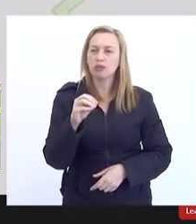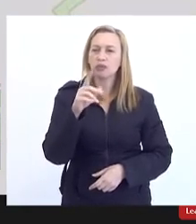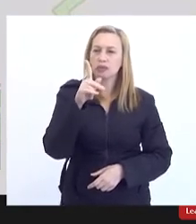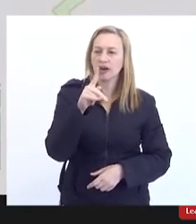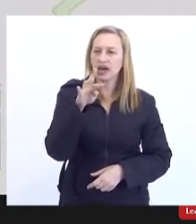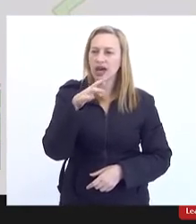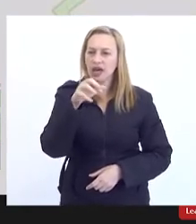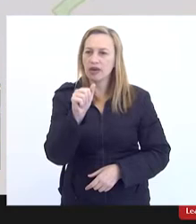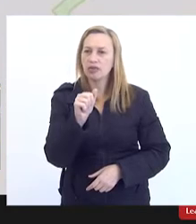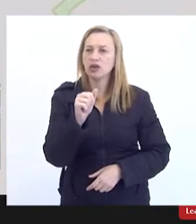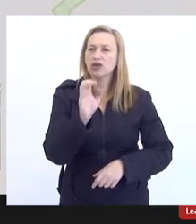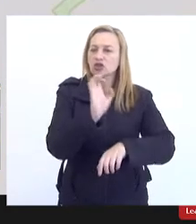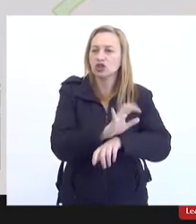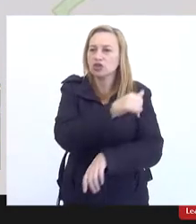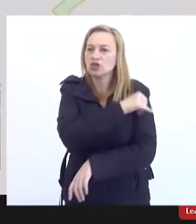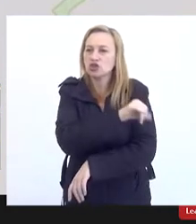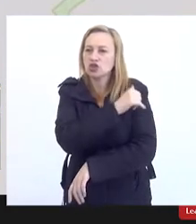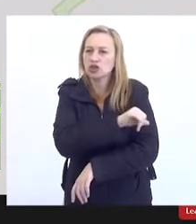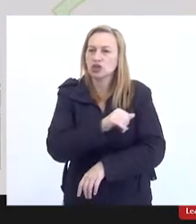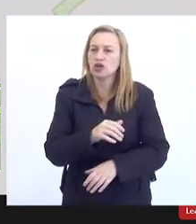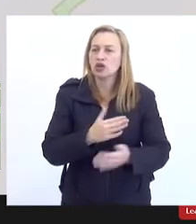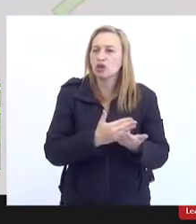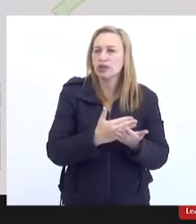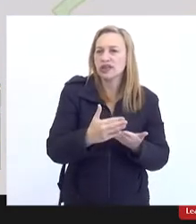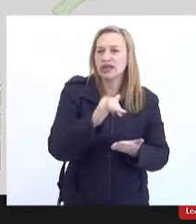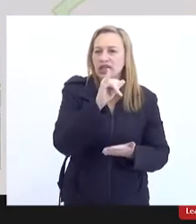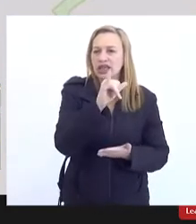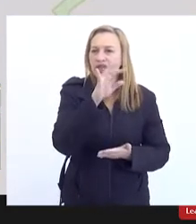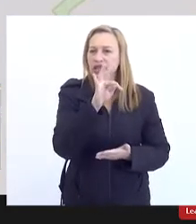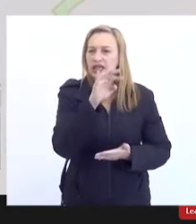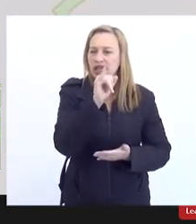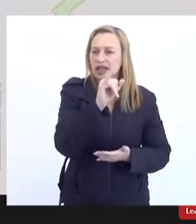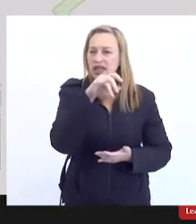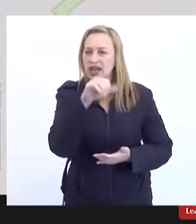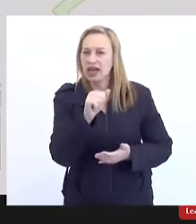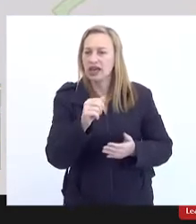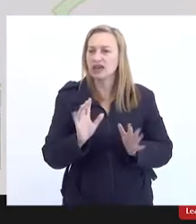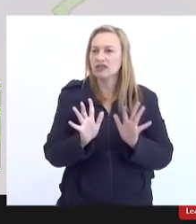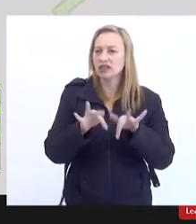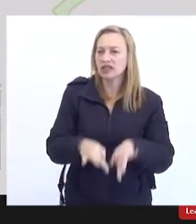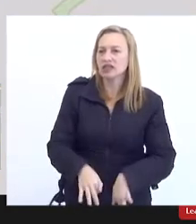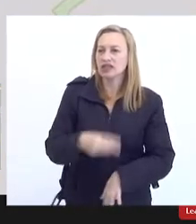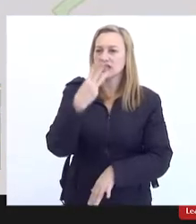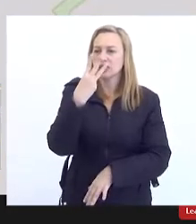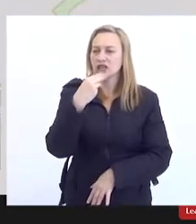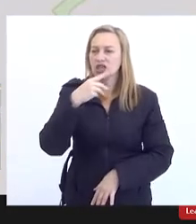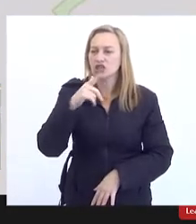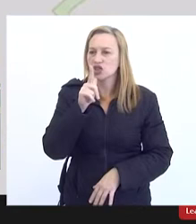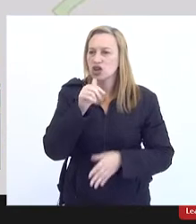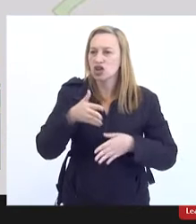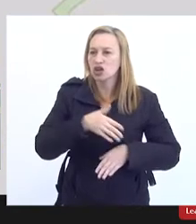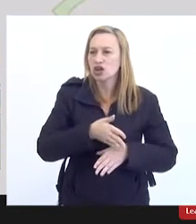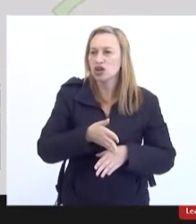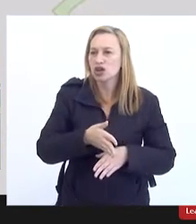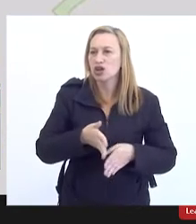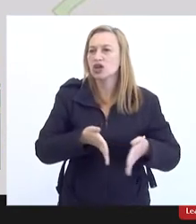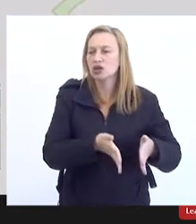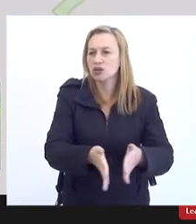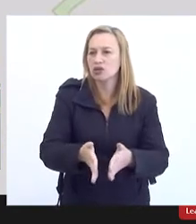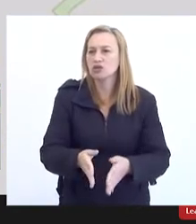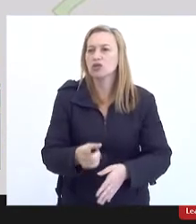começando em Itatiaia e terminando em três rios aproximadamente é uma região com cerca de um milhão de habitantes